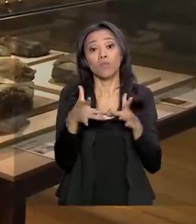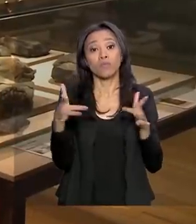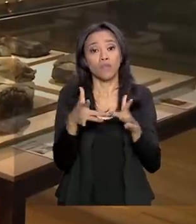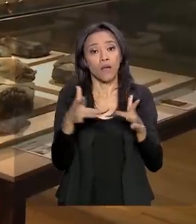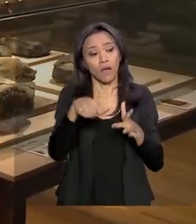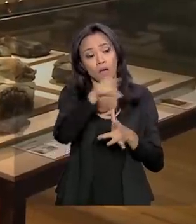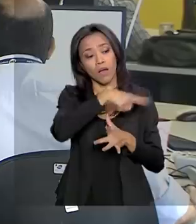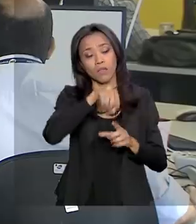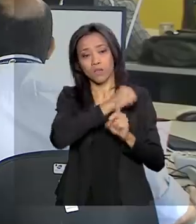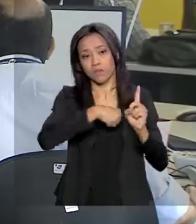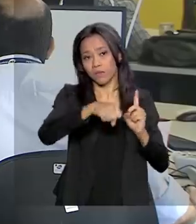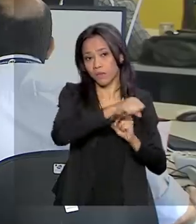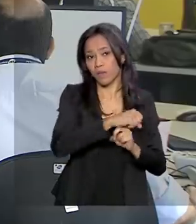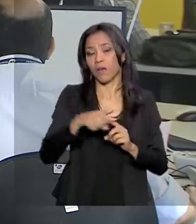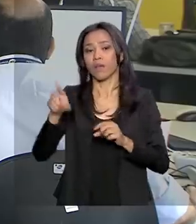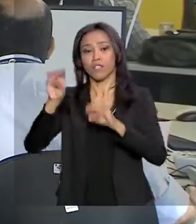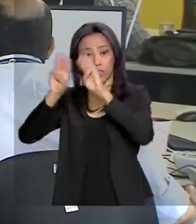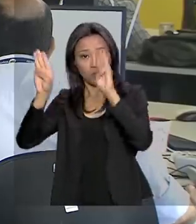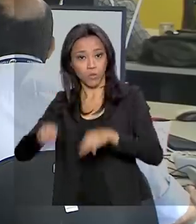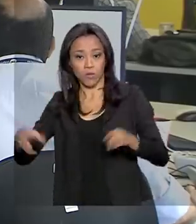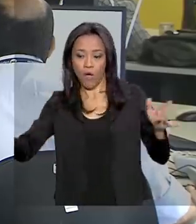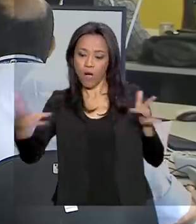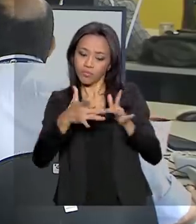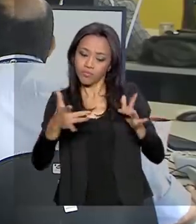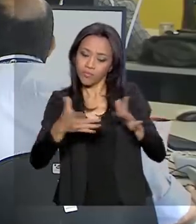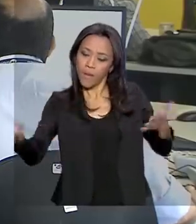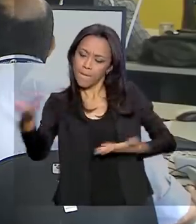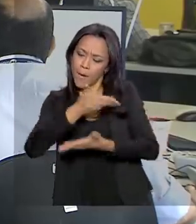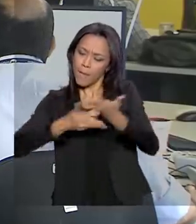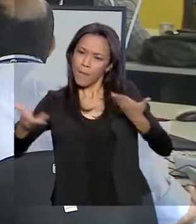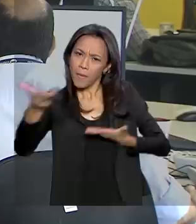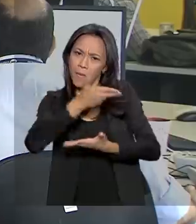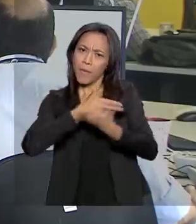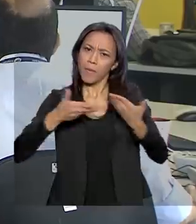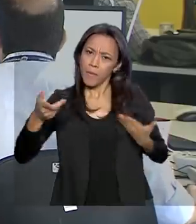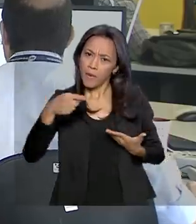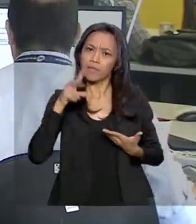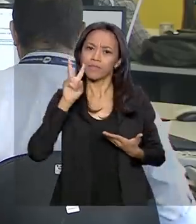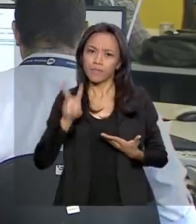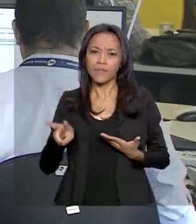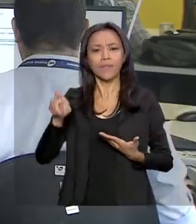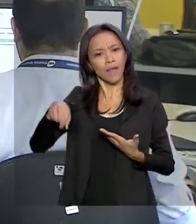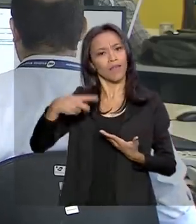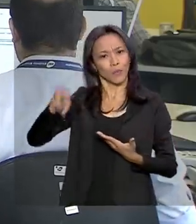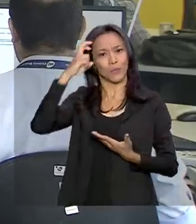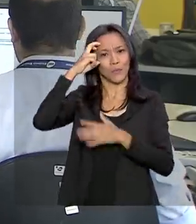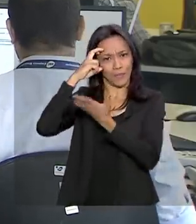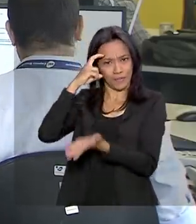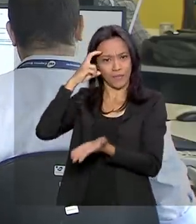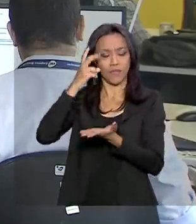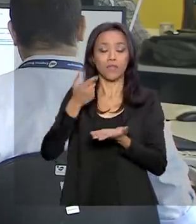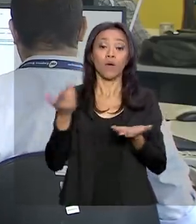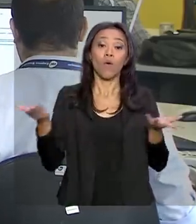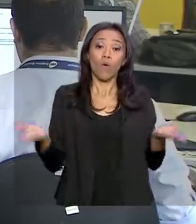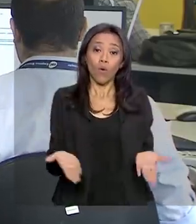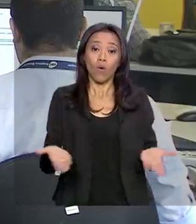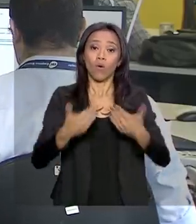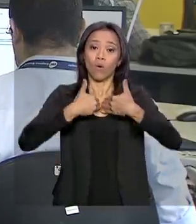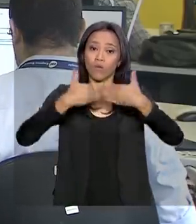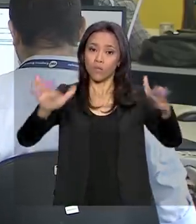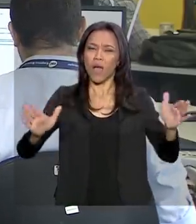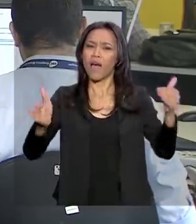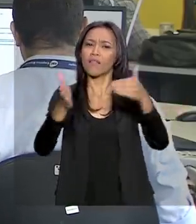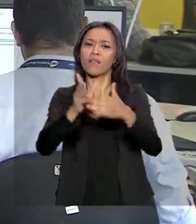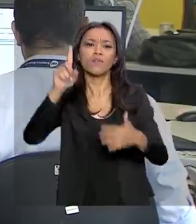museu, visando estimular um maior engajamento da sociedade com essas instituições culturais. As atividades começam hoje e vão até o dia